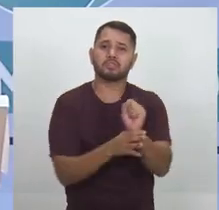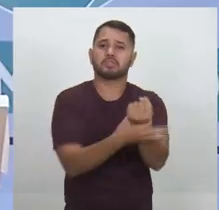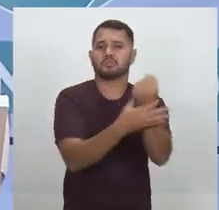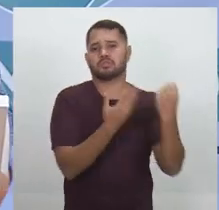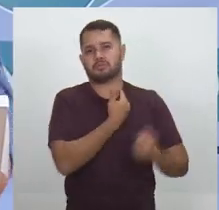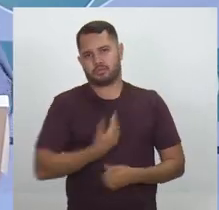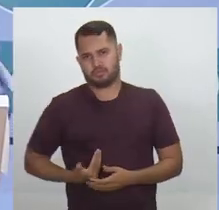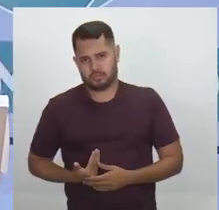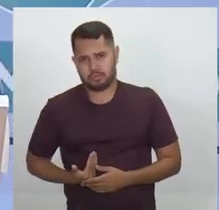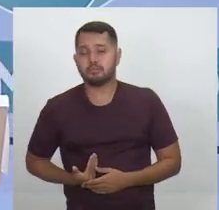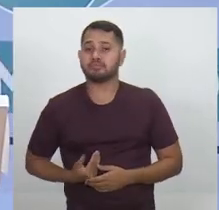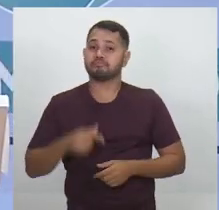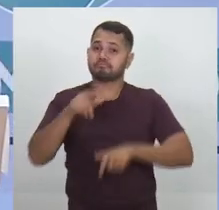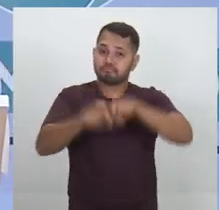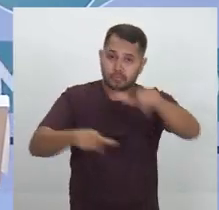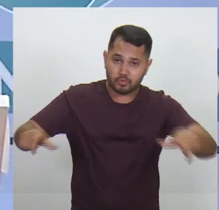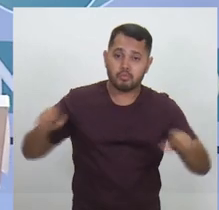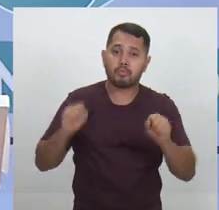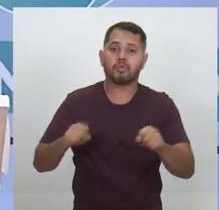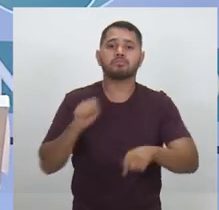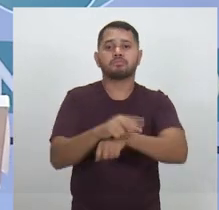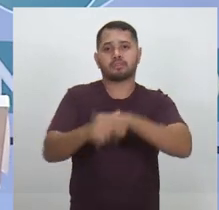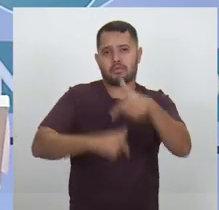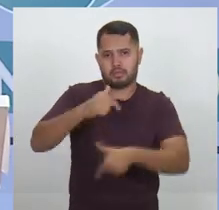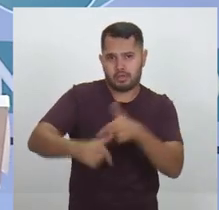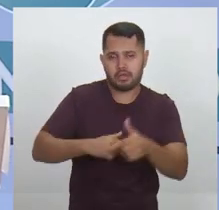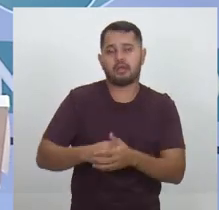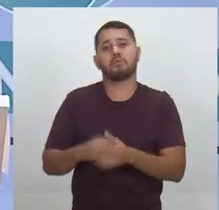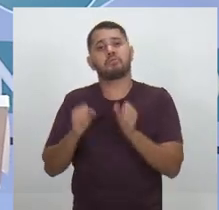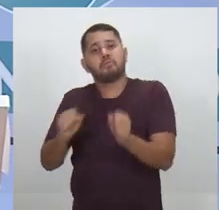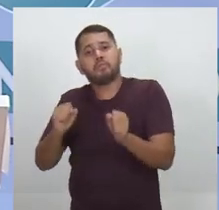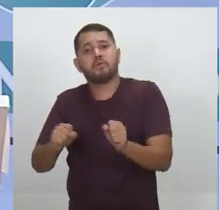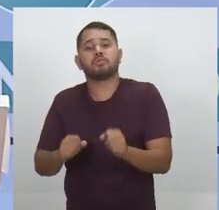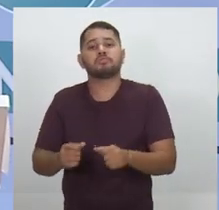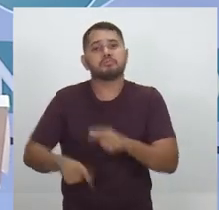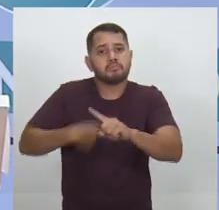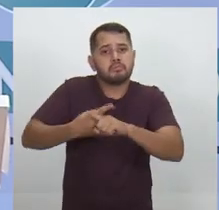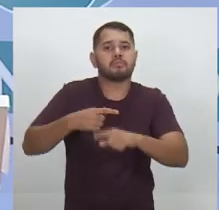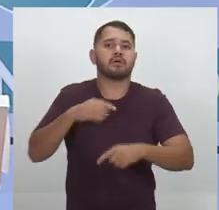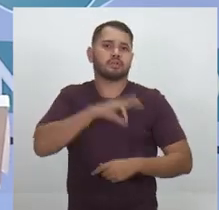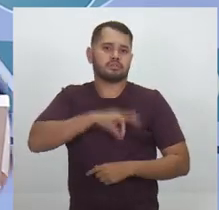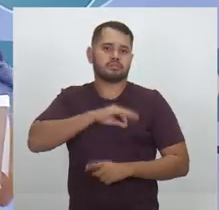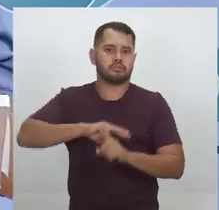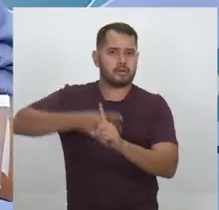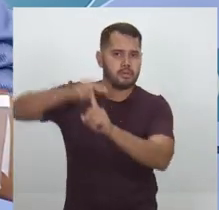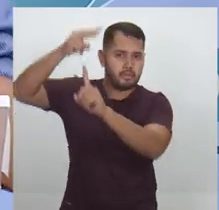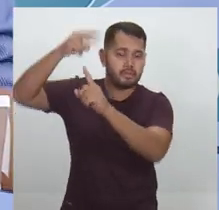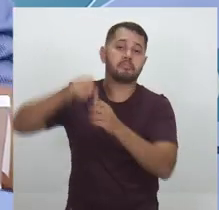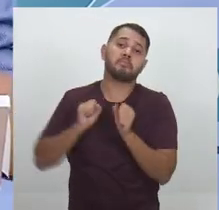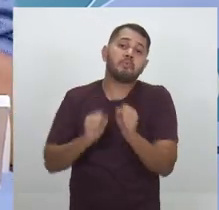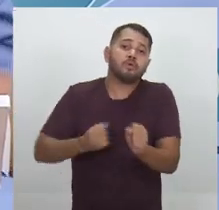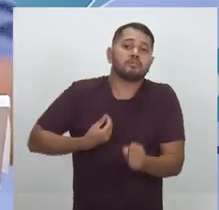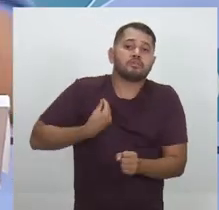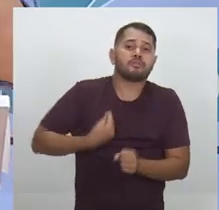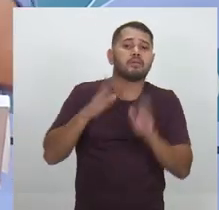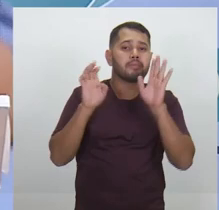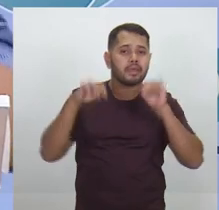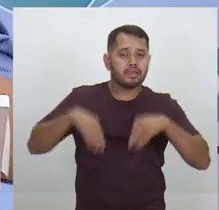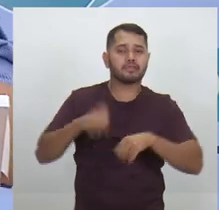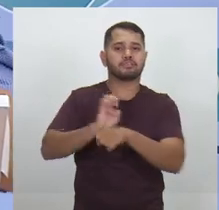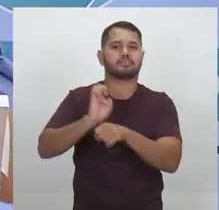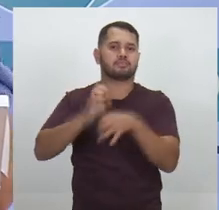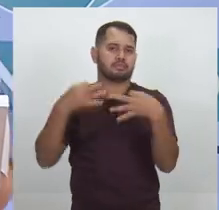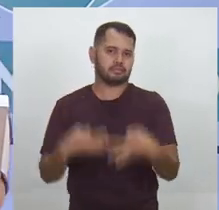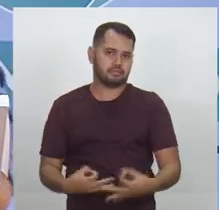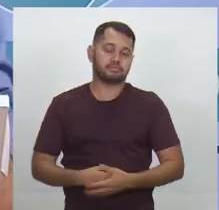pública. Aonde o povo possa ter emprego. Aonde possamos ter geração de renda. Aonde nós possamos viver no Estado mais